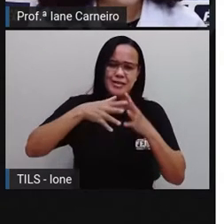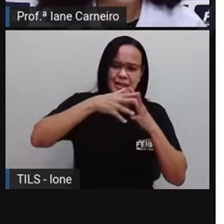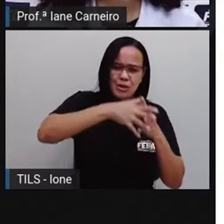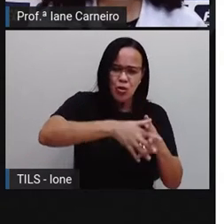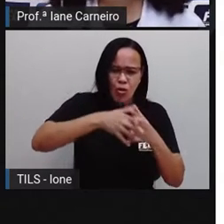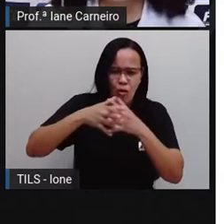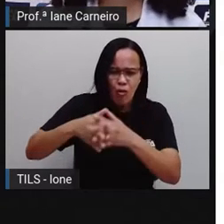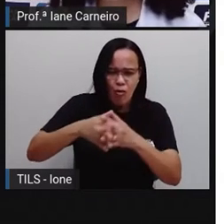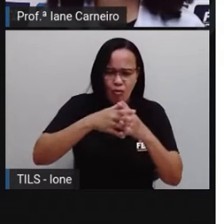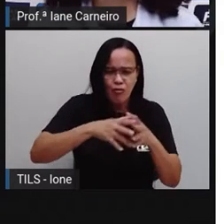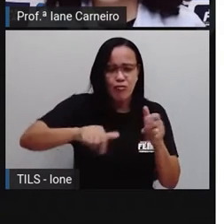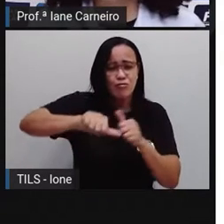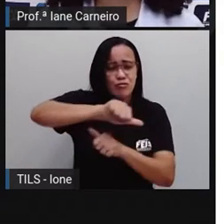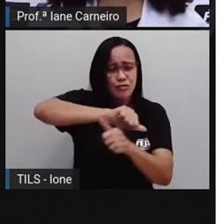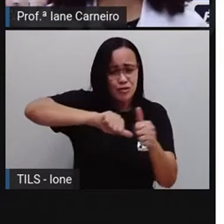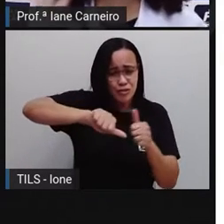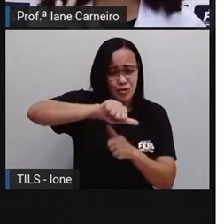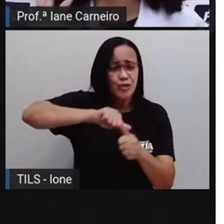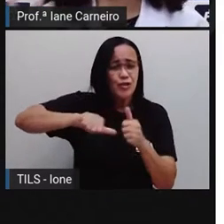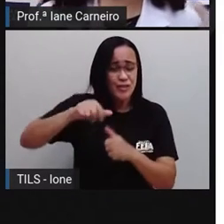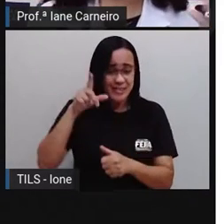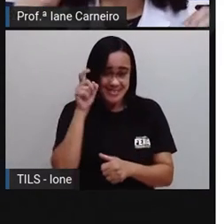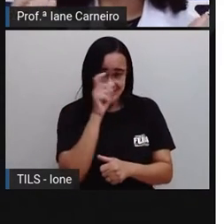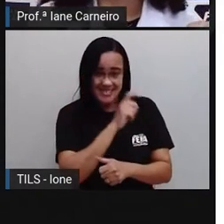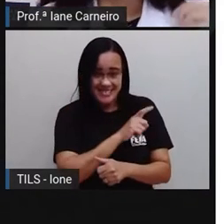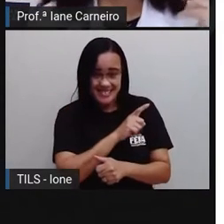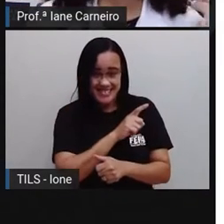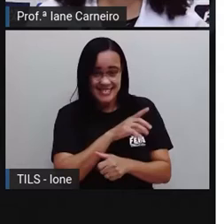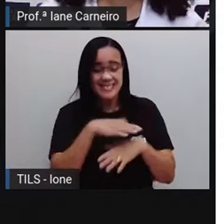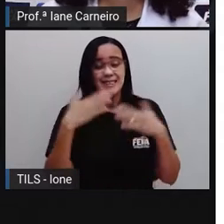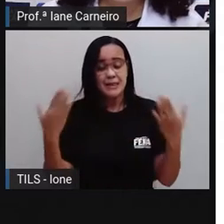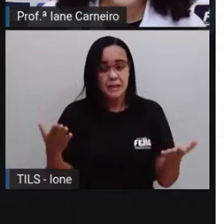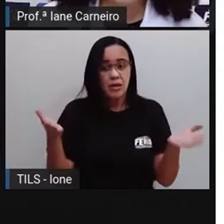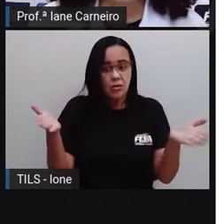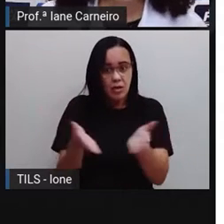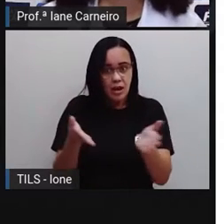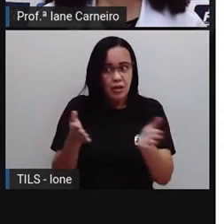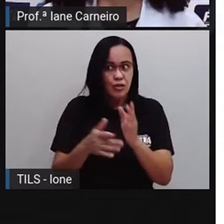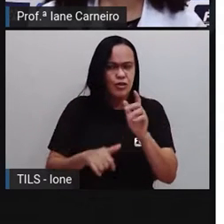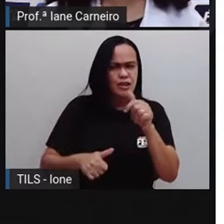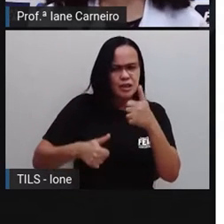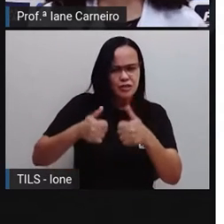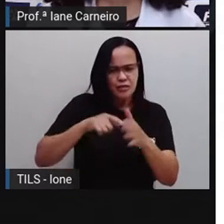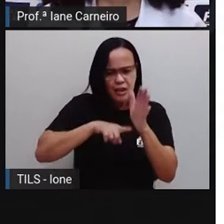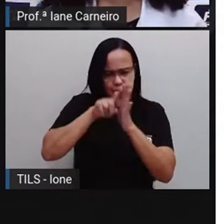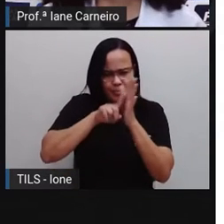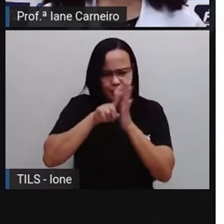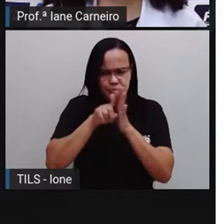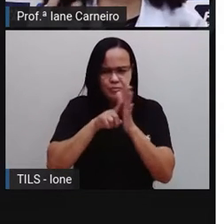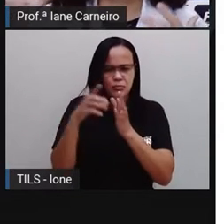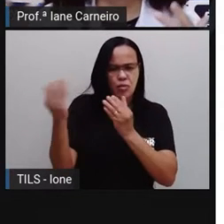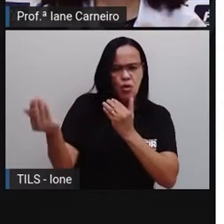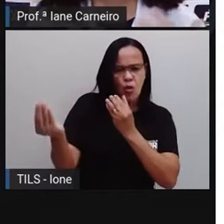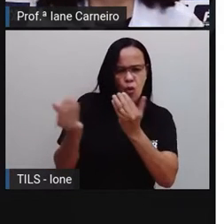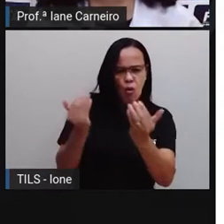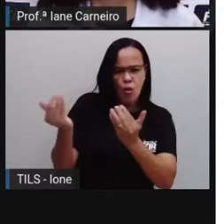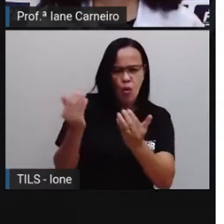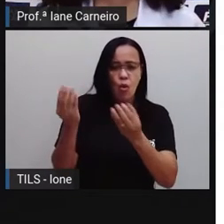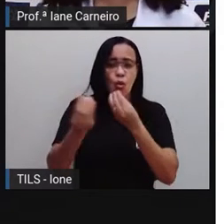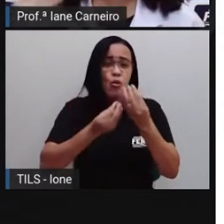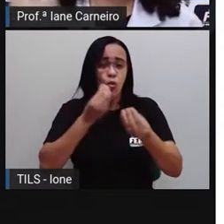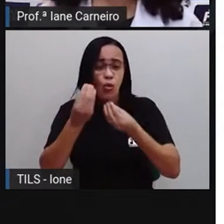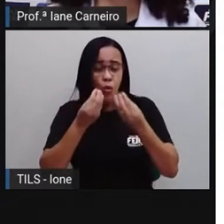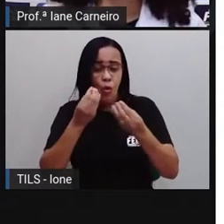hoje vai fazer essas atividades para a gente ver, analisar como é que se escreve, né? A Pró vai tentar também te ajudar dando algumas